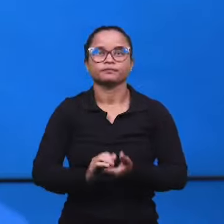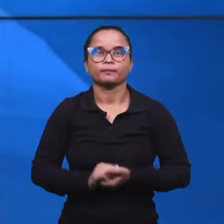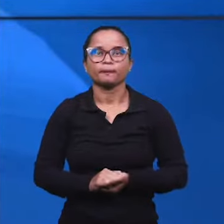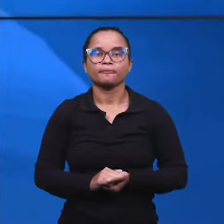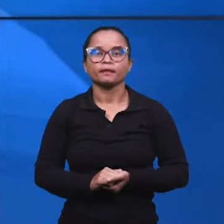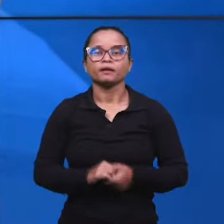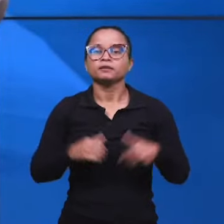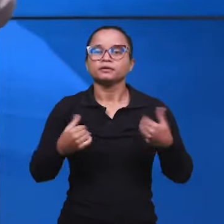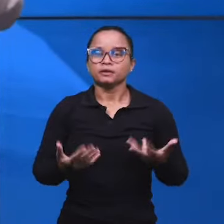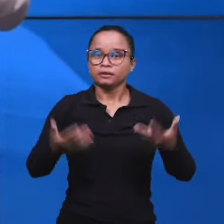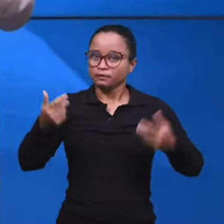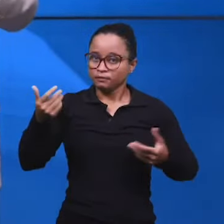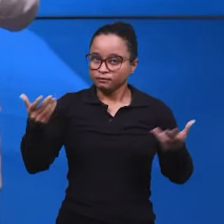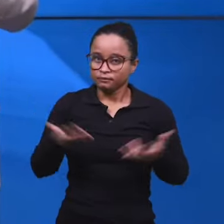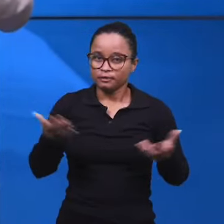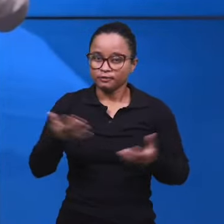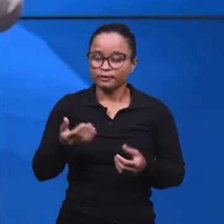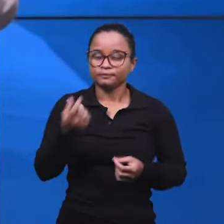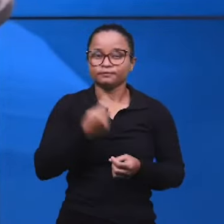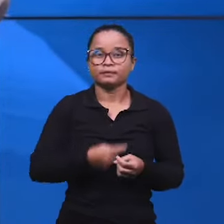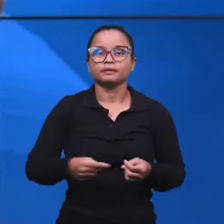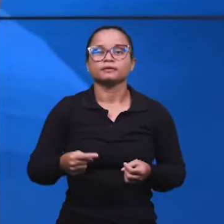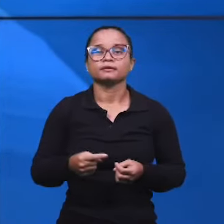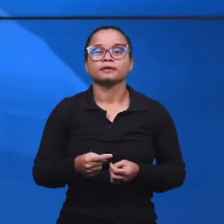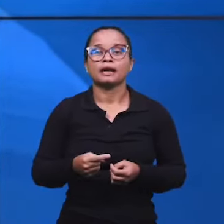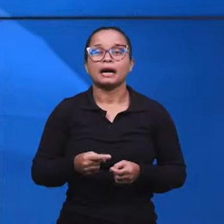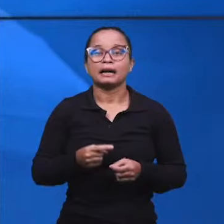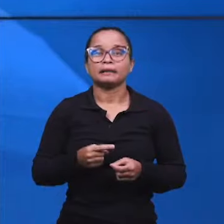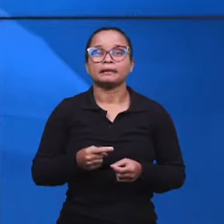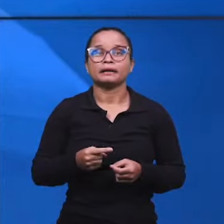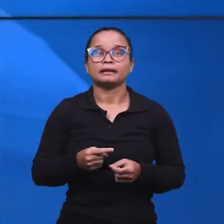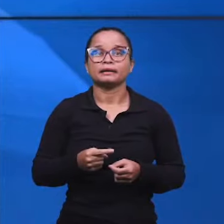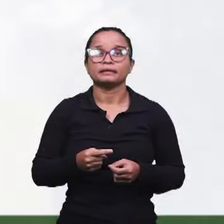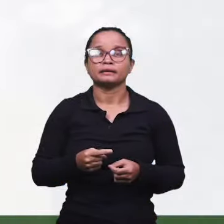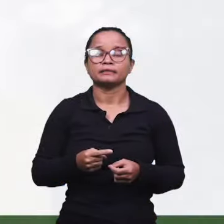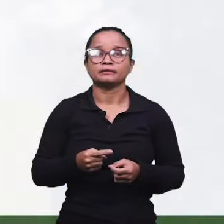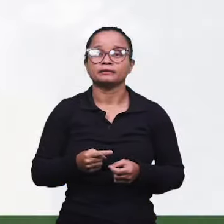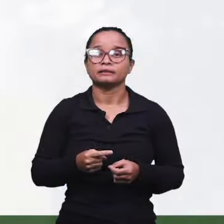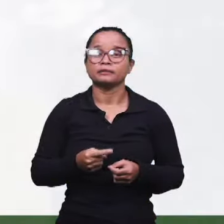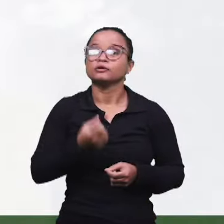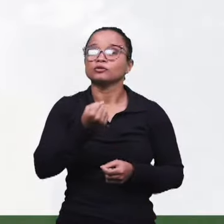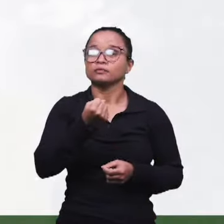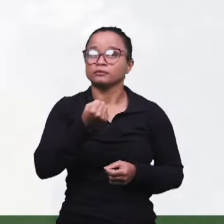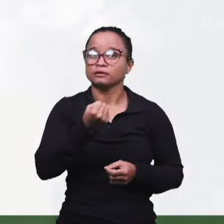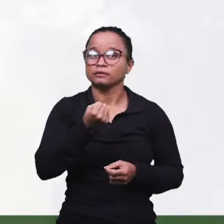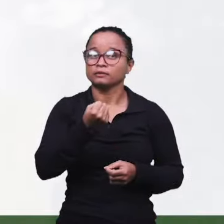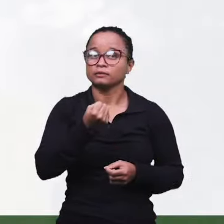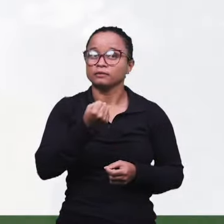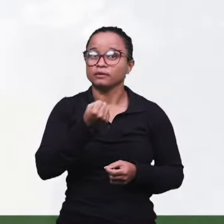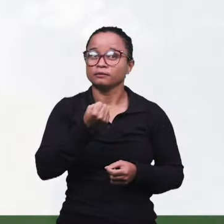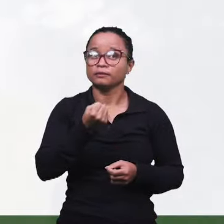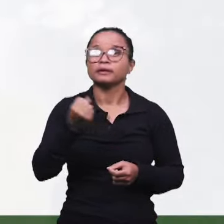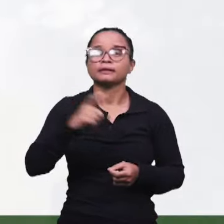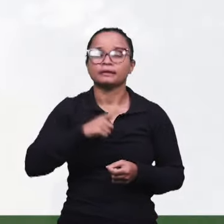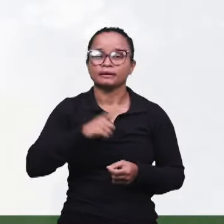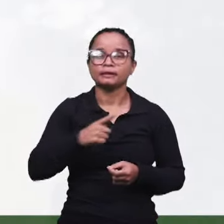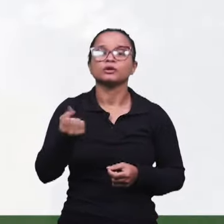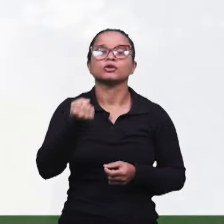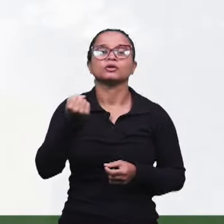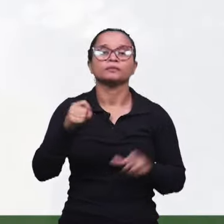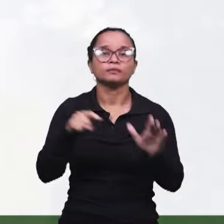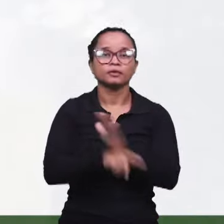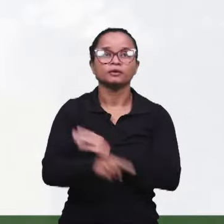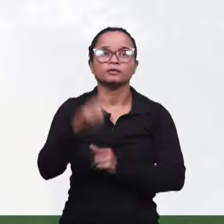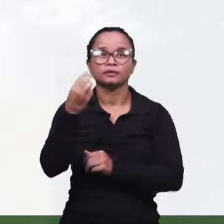Amém. Vamos então agora, irmãos, à terceira, que é a letra B, na terceira pergunta, perdão, agora a letra C, na